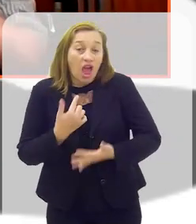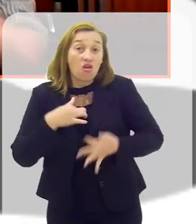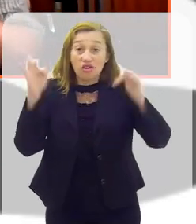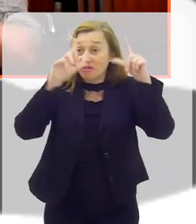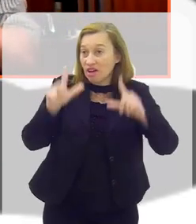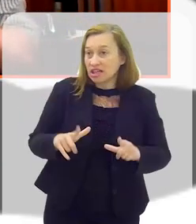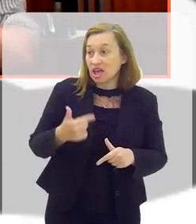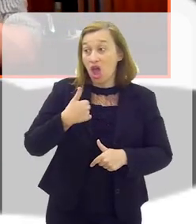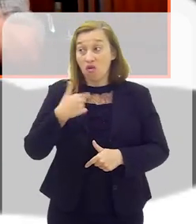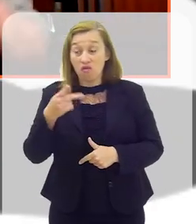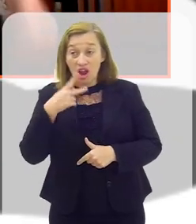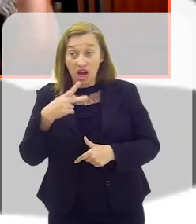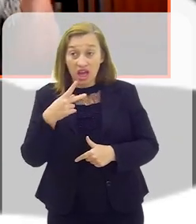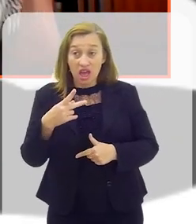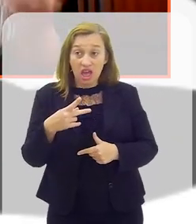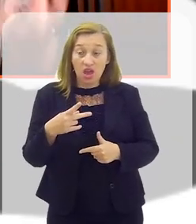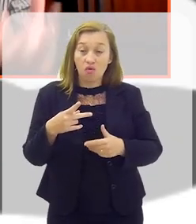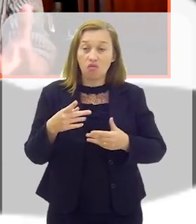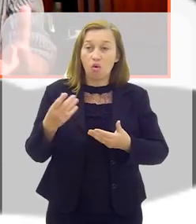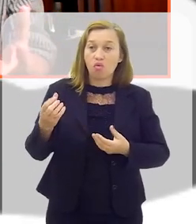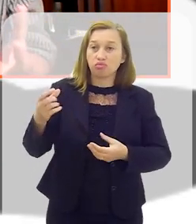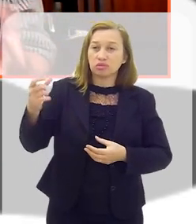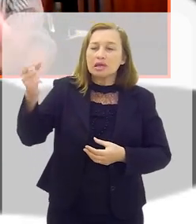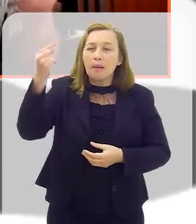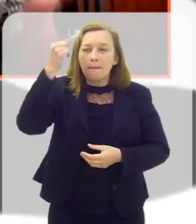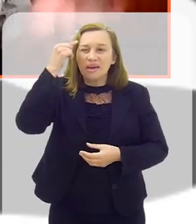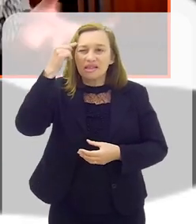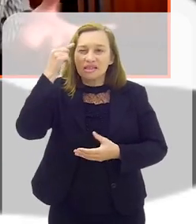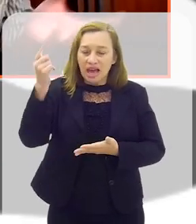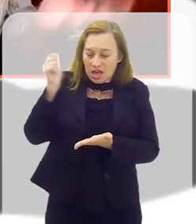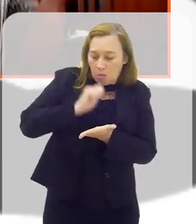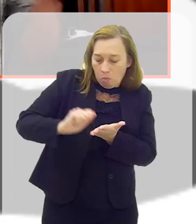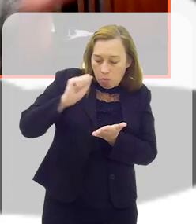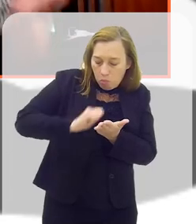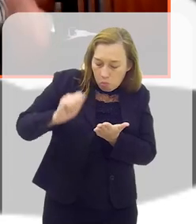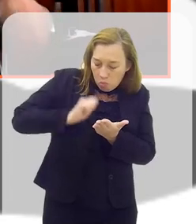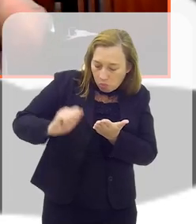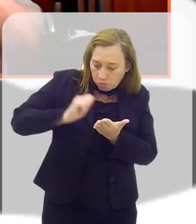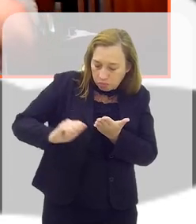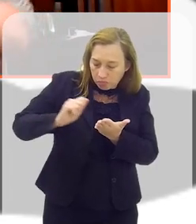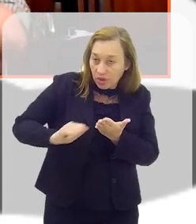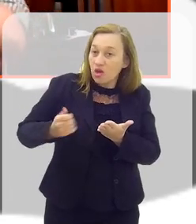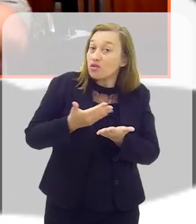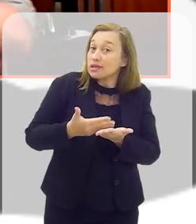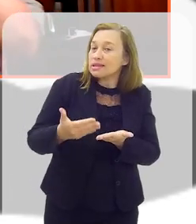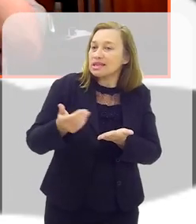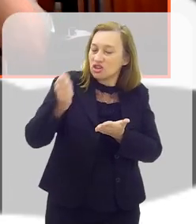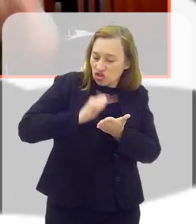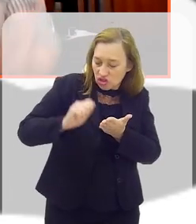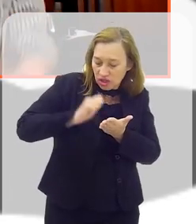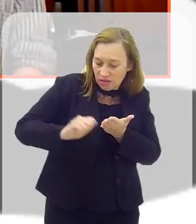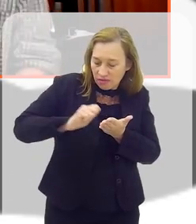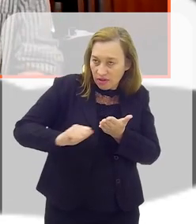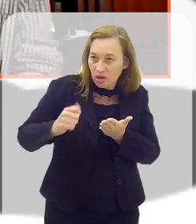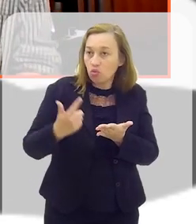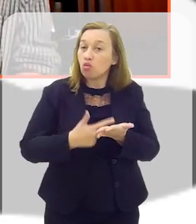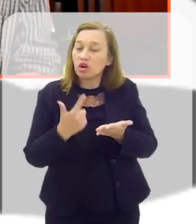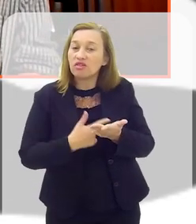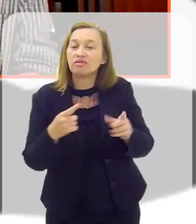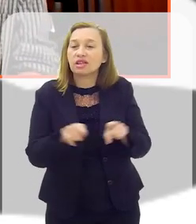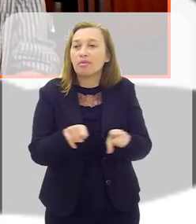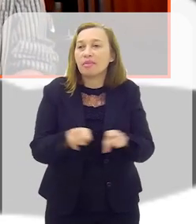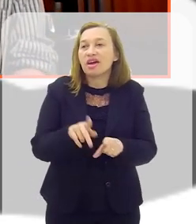E aí, falei o seguinte, olha, eu vou sistematizar esses pensamentos em livros. E comecei a fazer isso. Escrevi um livro também